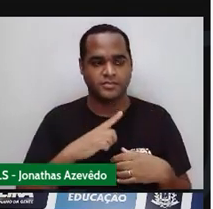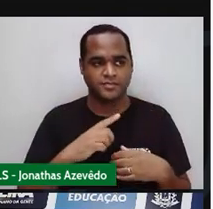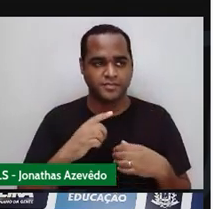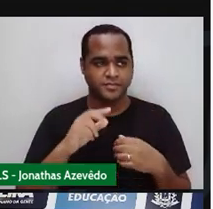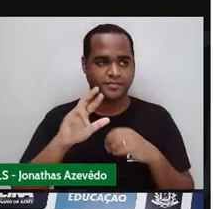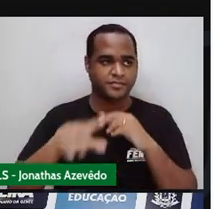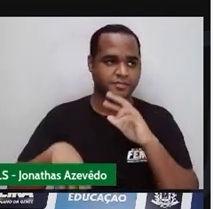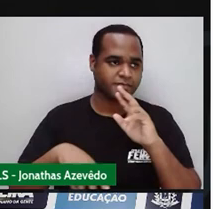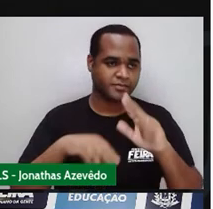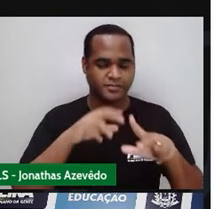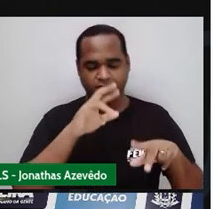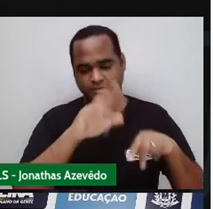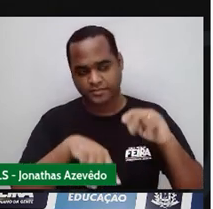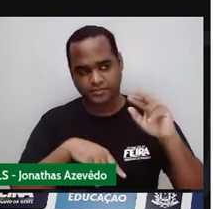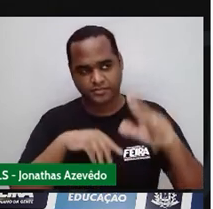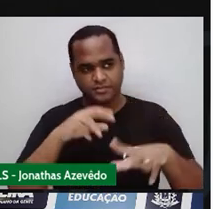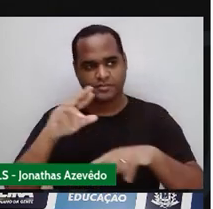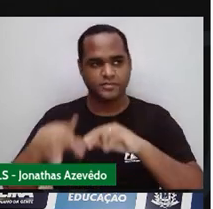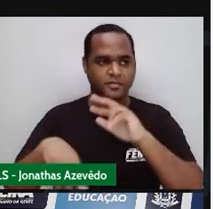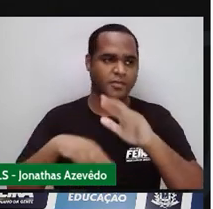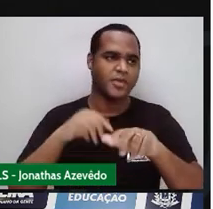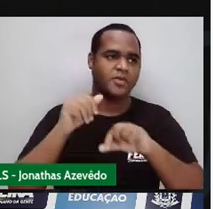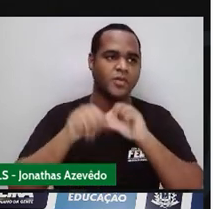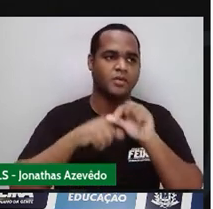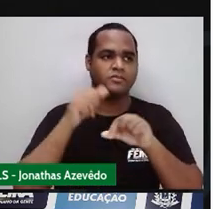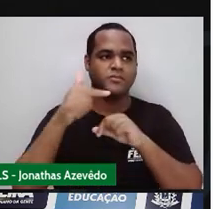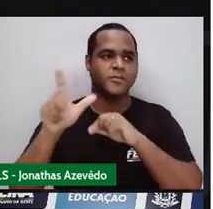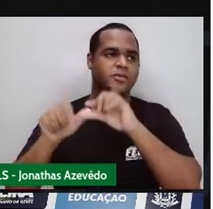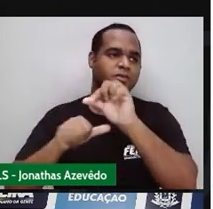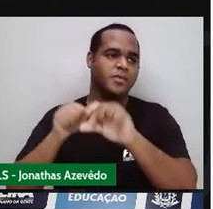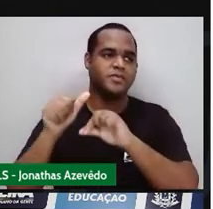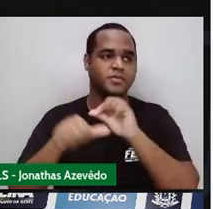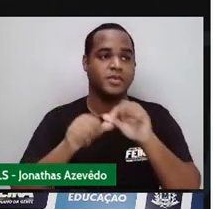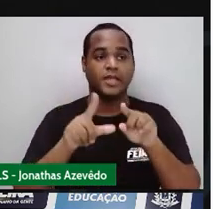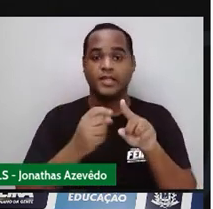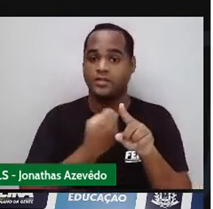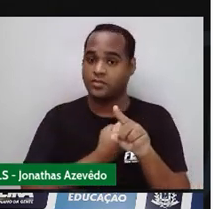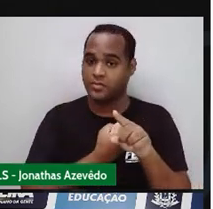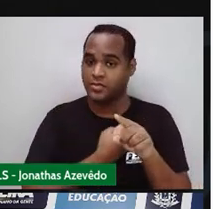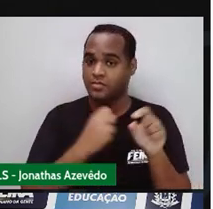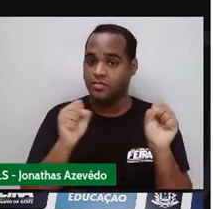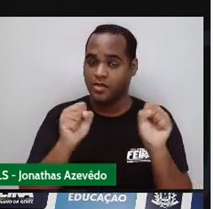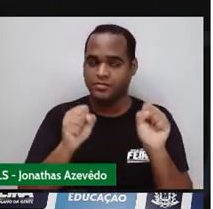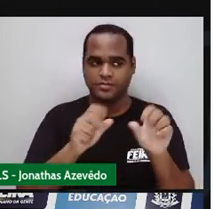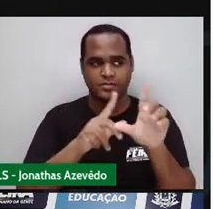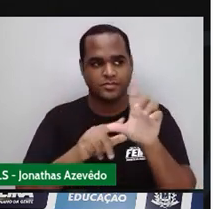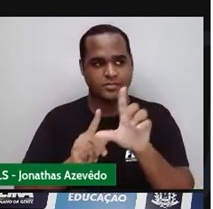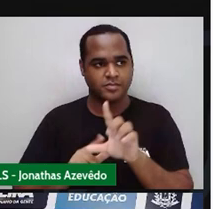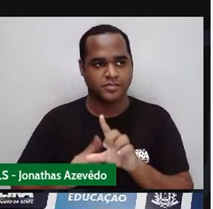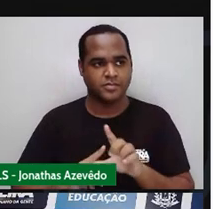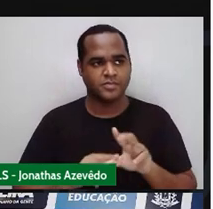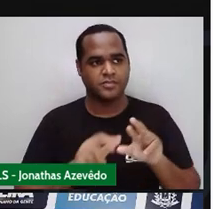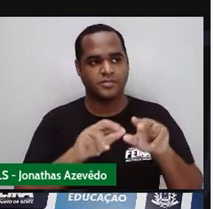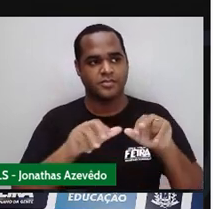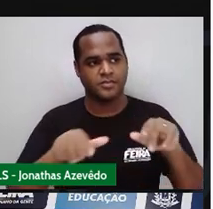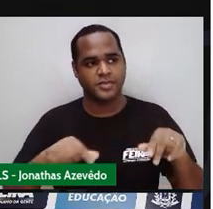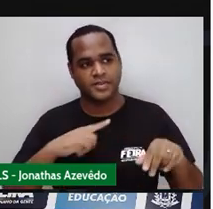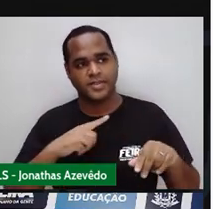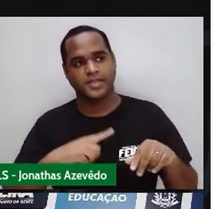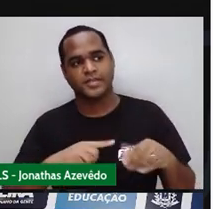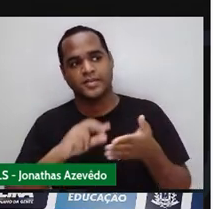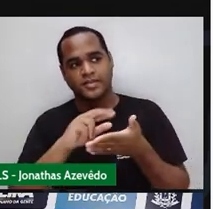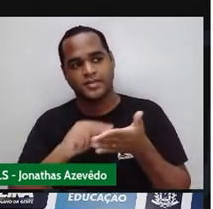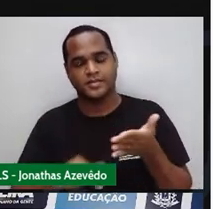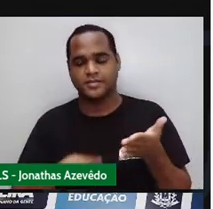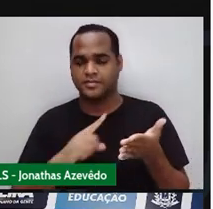Muda Muda como assim? Os números Que podem ocupar O lugar Dessas letras Pode ser qualquer Número Pode ficar